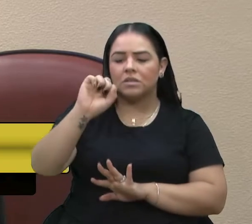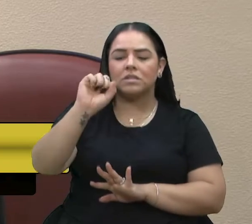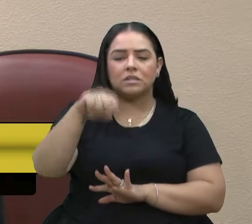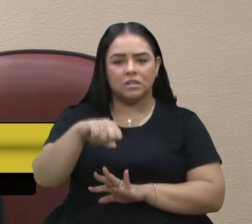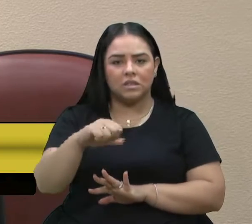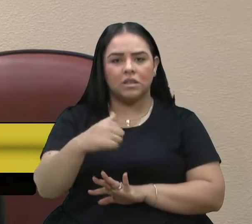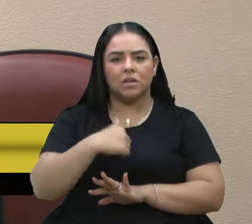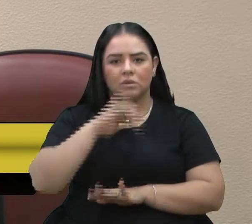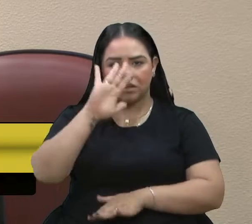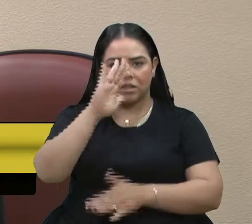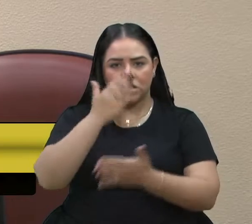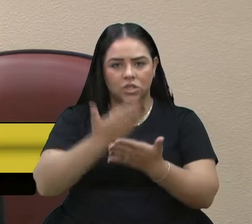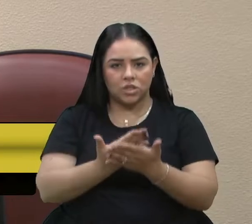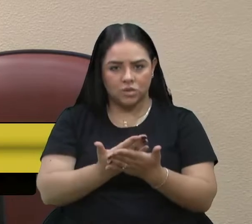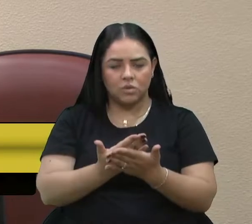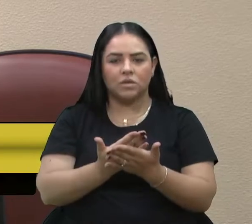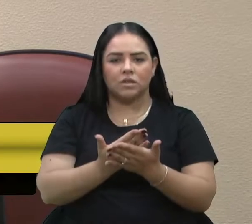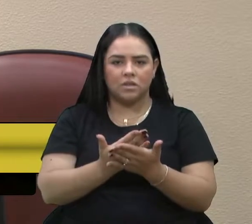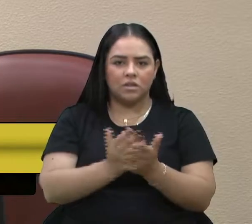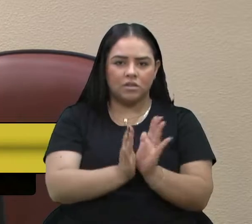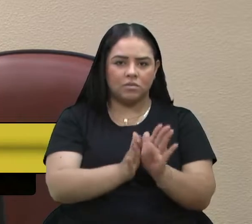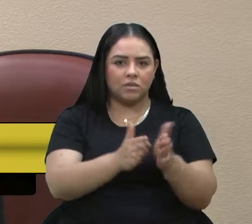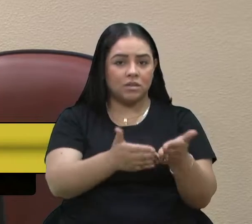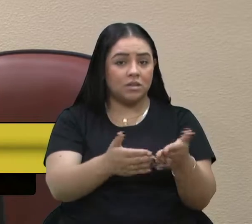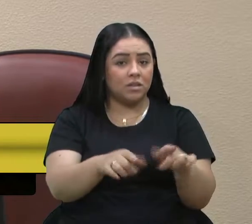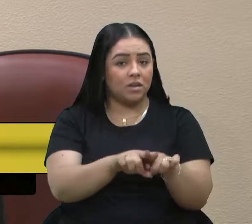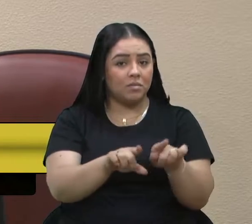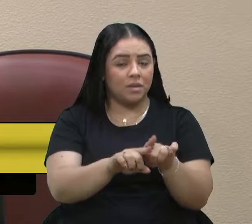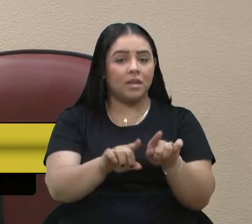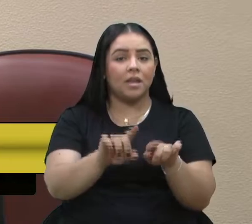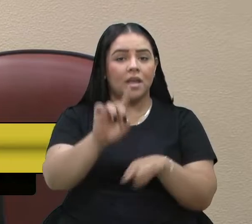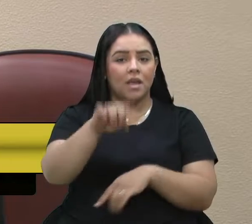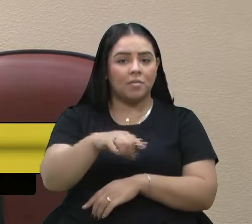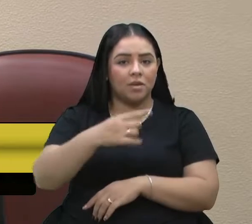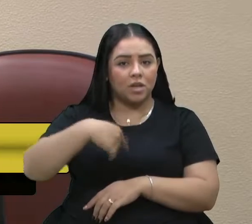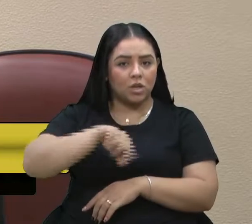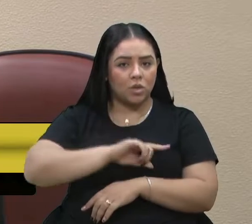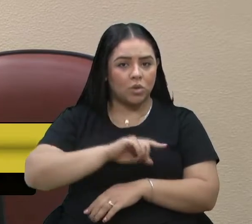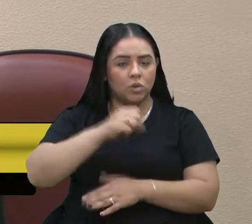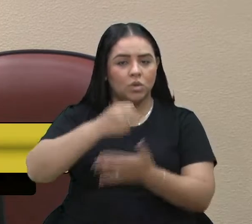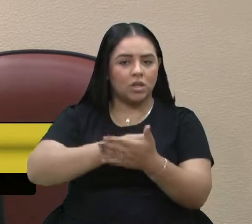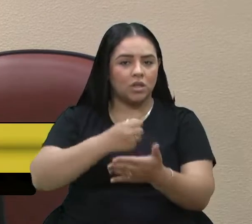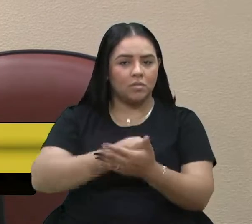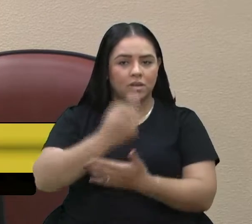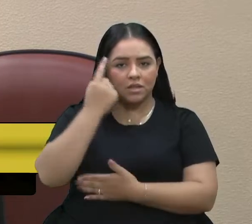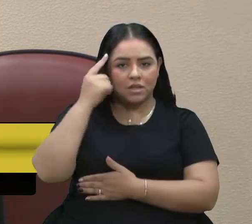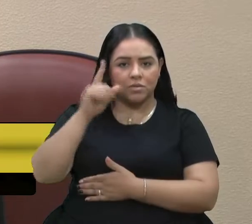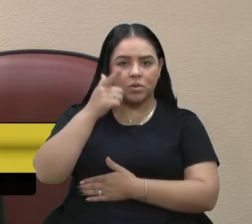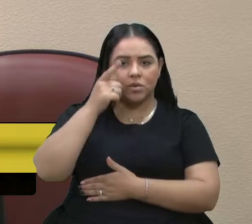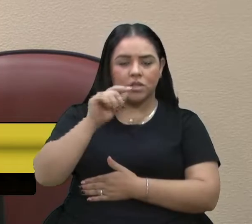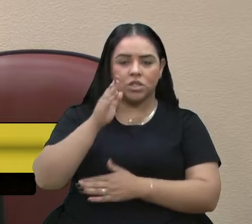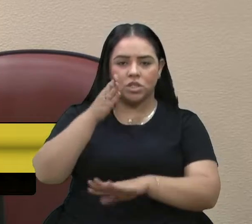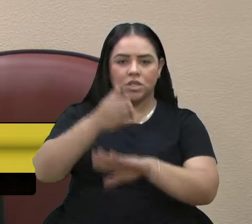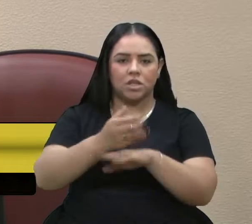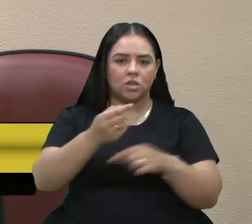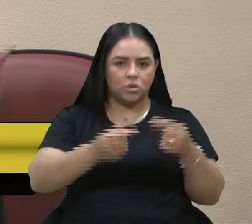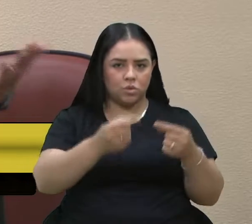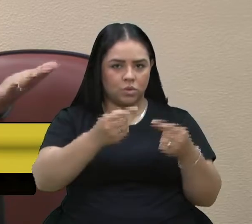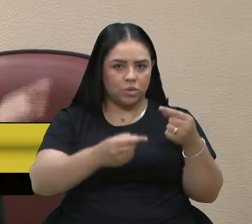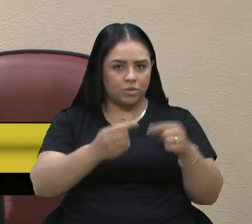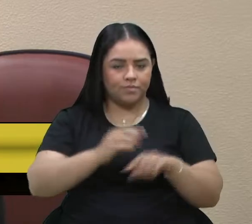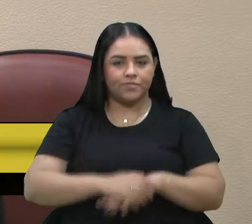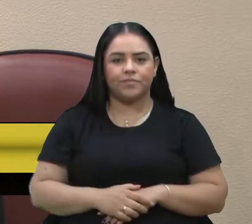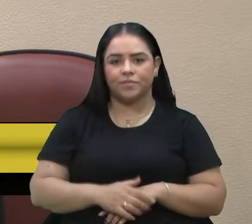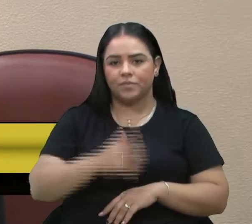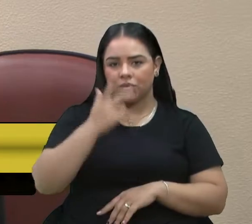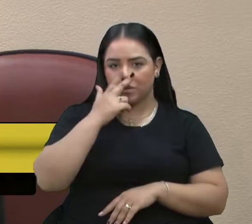parlamentar, esse recurso, esse instrumento também é para isso, para que nós defendamos as nossas ideias, para que a gente possa levar à discussão. Como